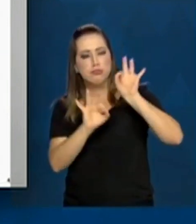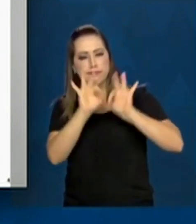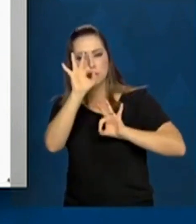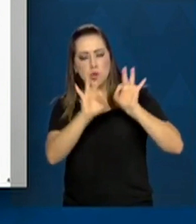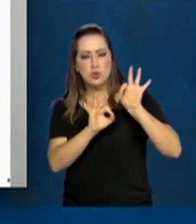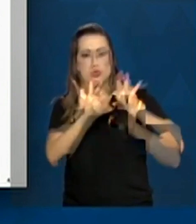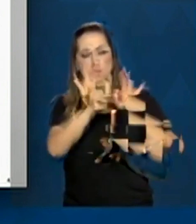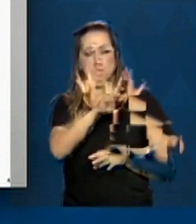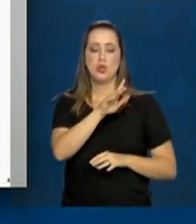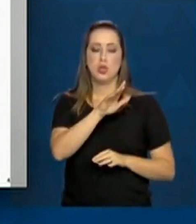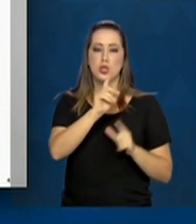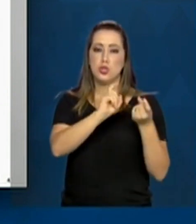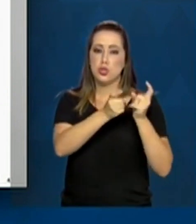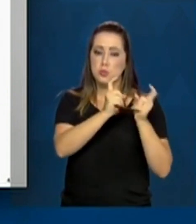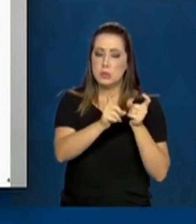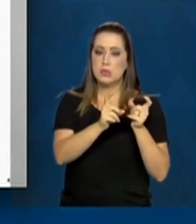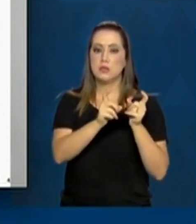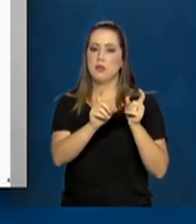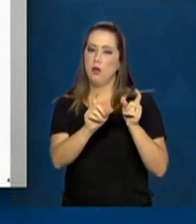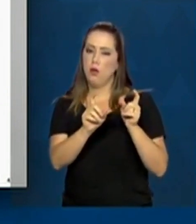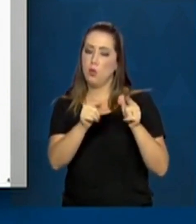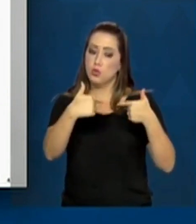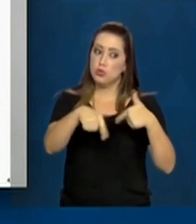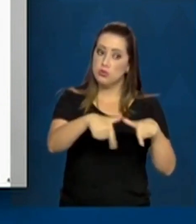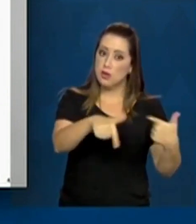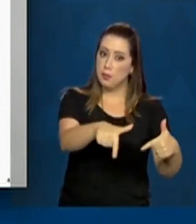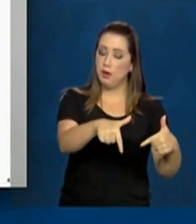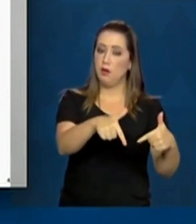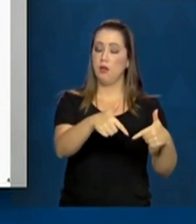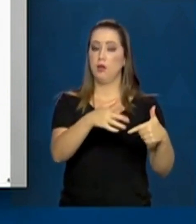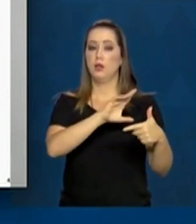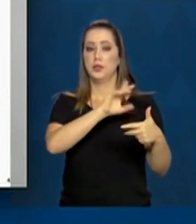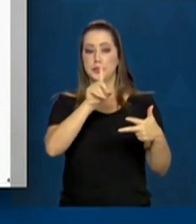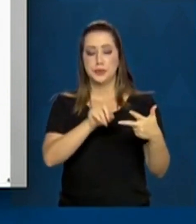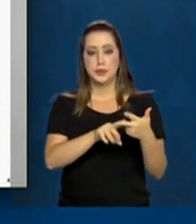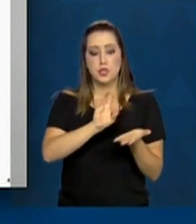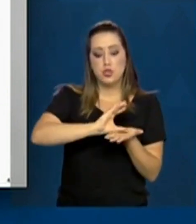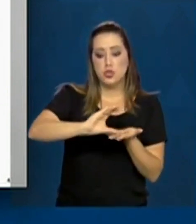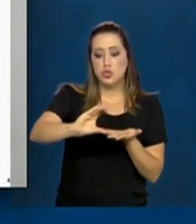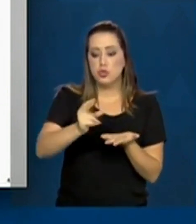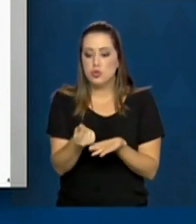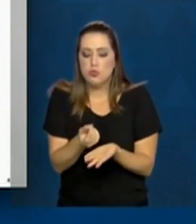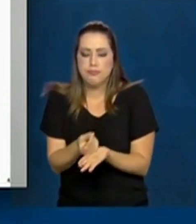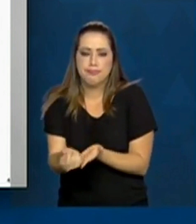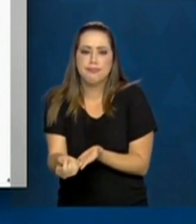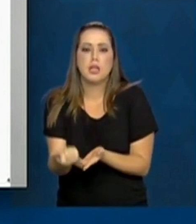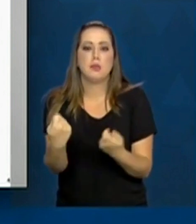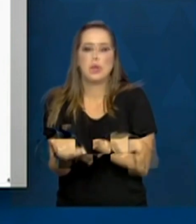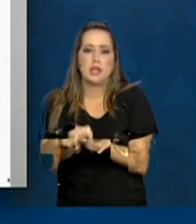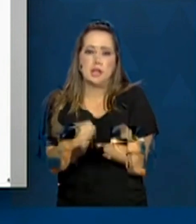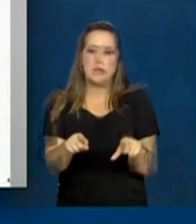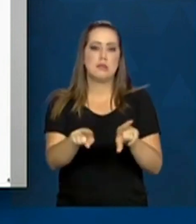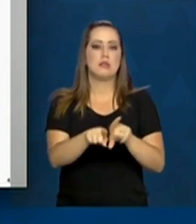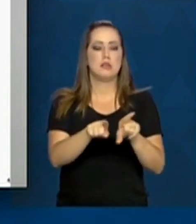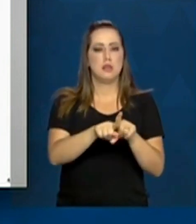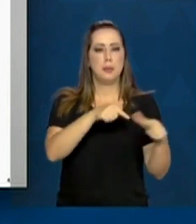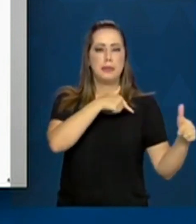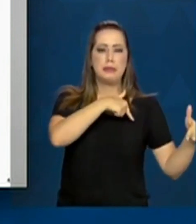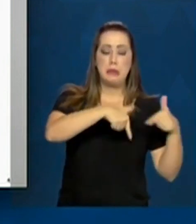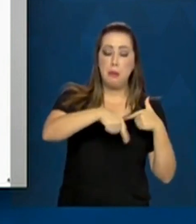governança, um modelo de produtividade, investimentos estruturantes e ações